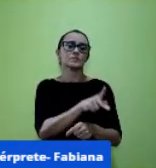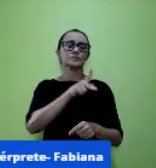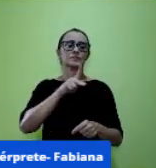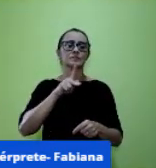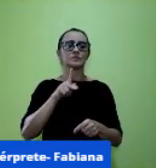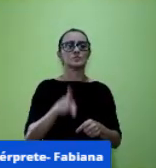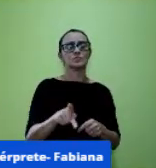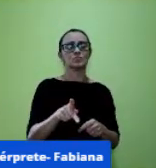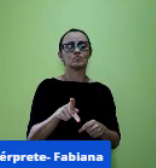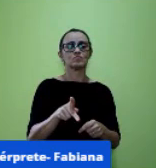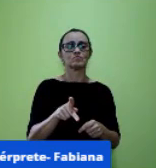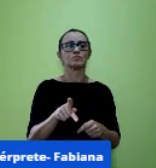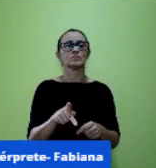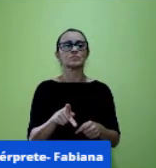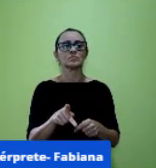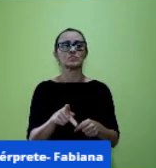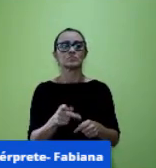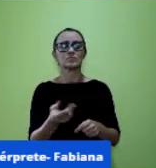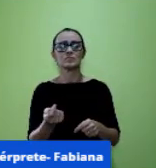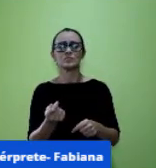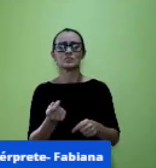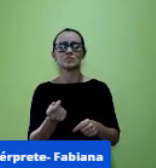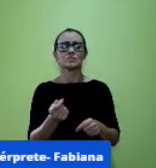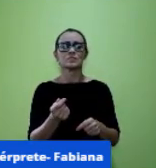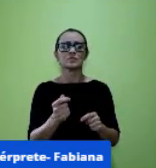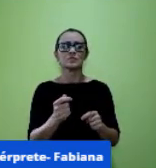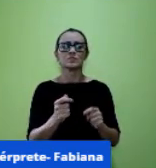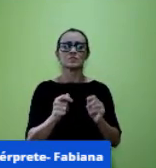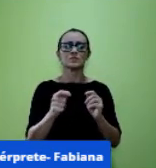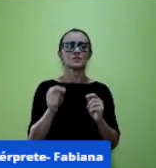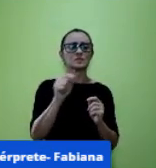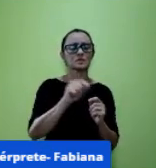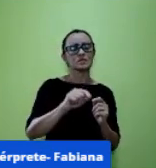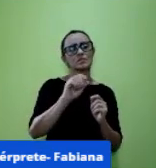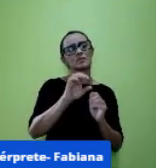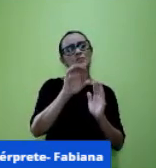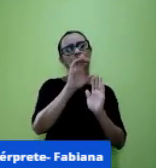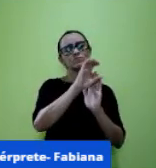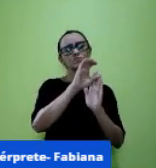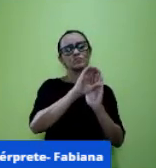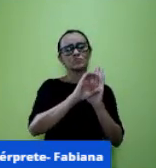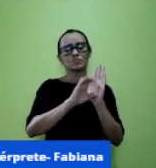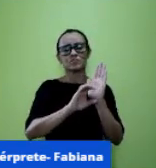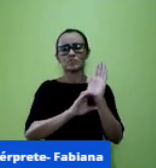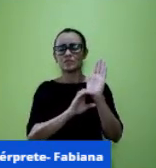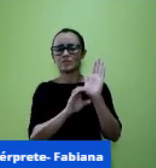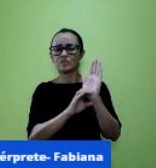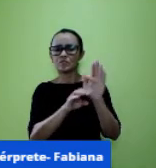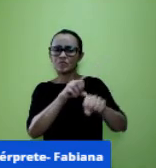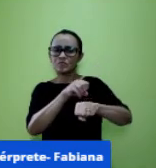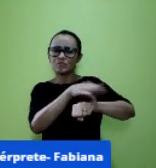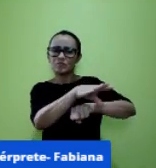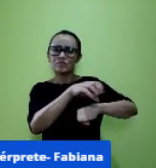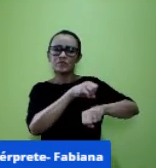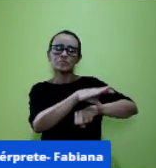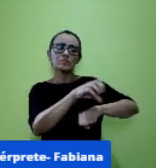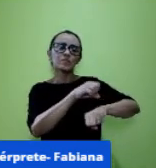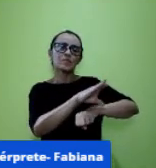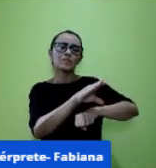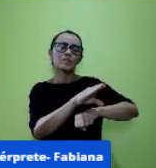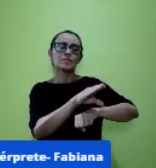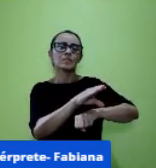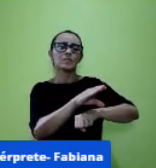aproximação melhor daquele conteúdo e não só do conteúdo mas da ferramenta em que eu estou usando